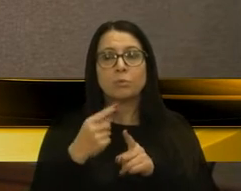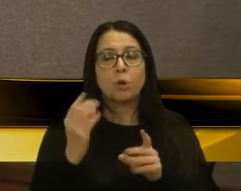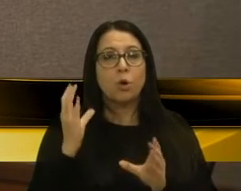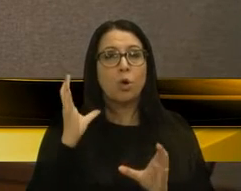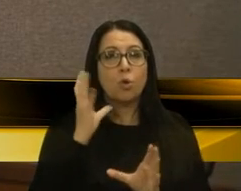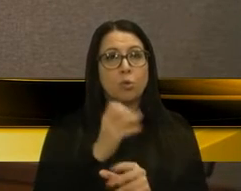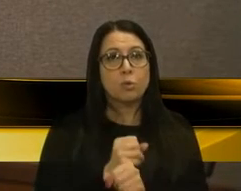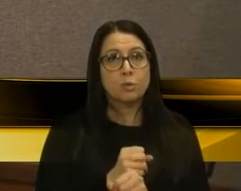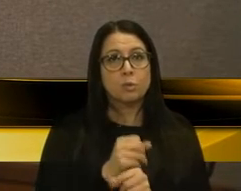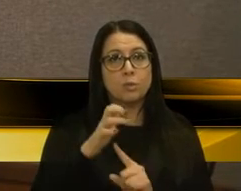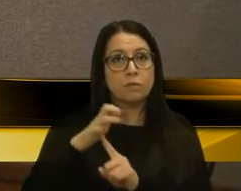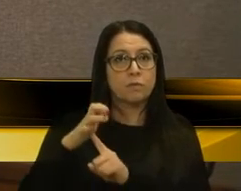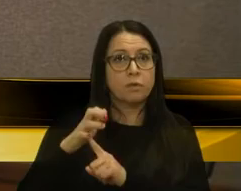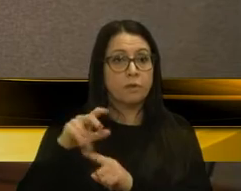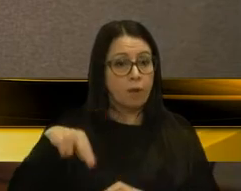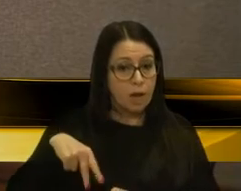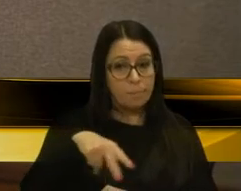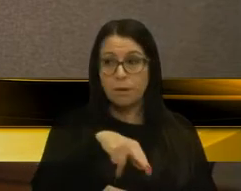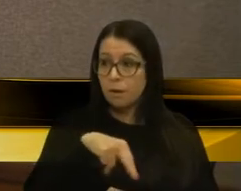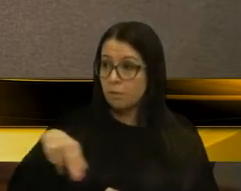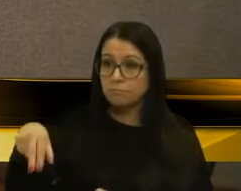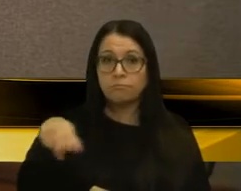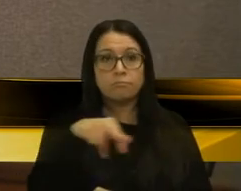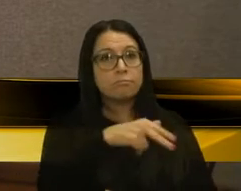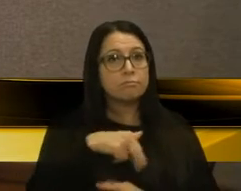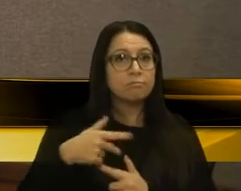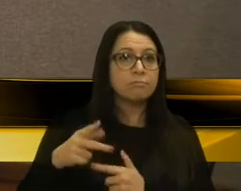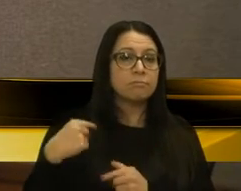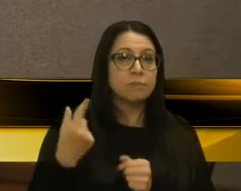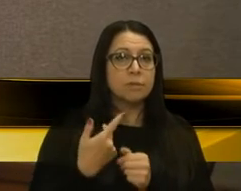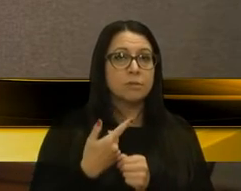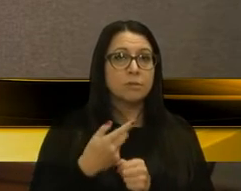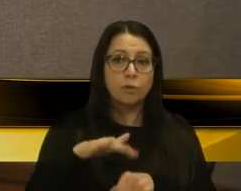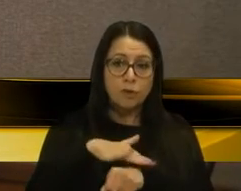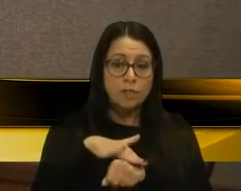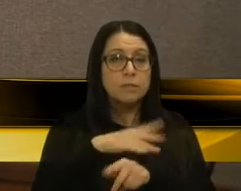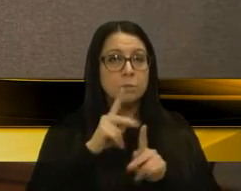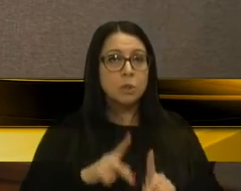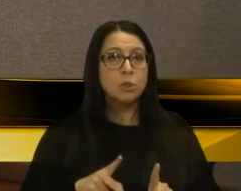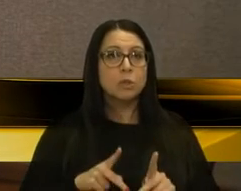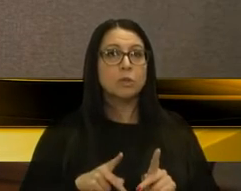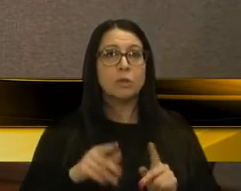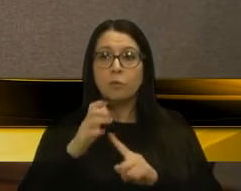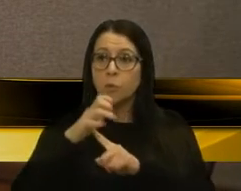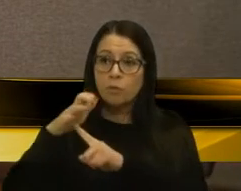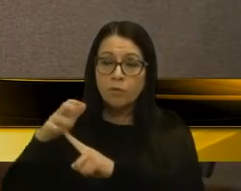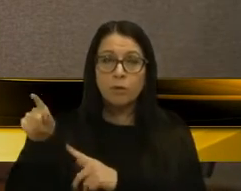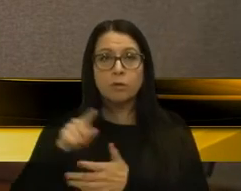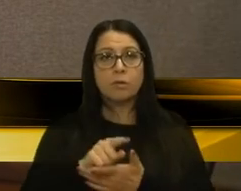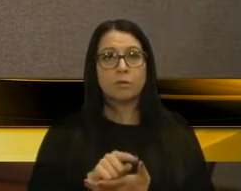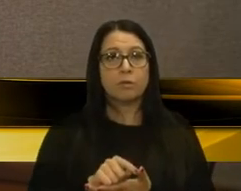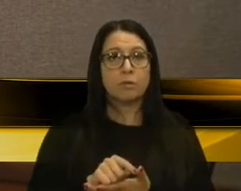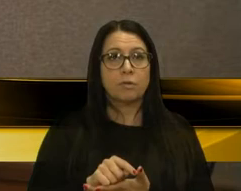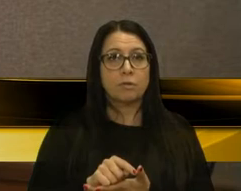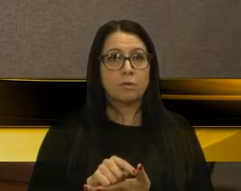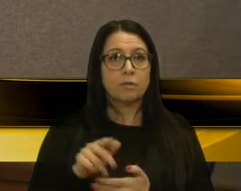caminhar, vá fazer aquilo que a gente faz, falar com as pessoas, falar com os feirantes. Vai lá às seis da manhã,